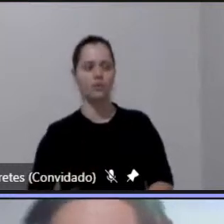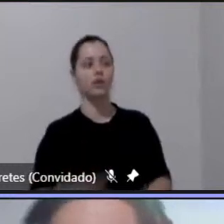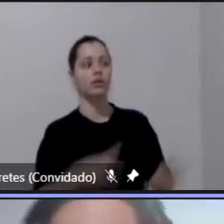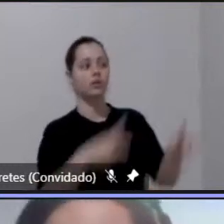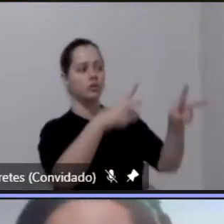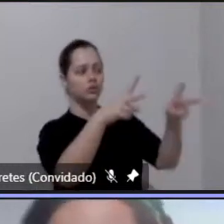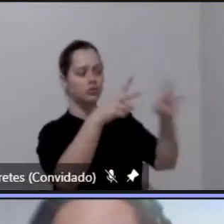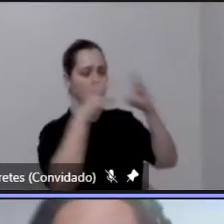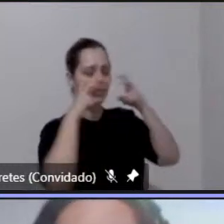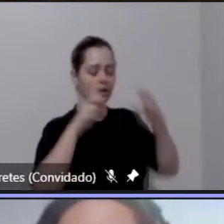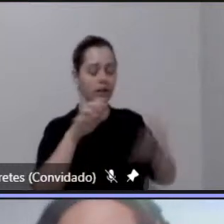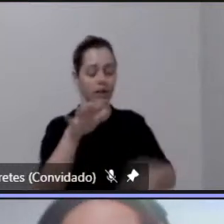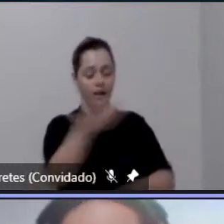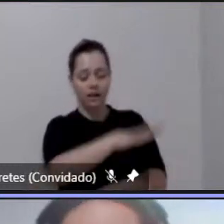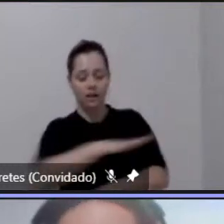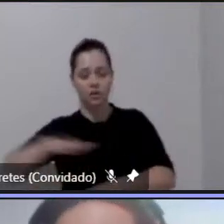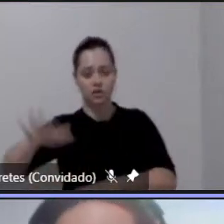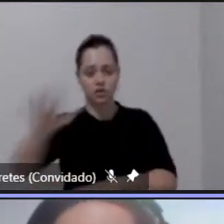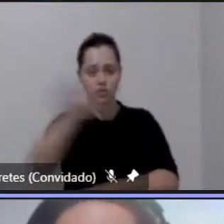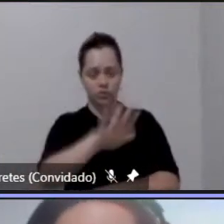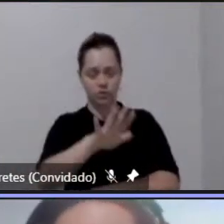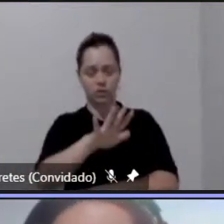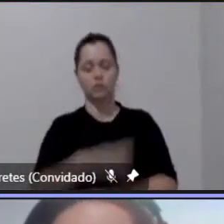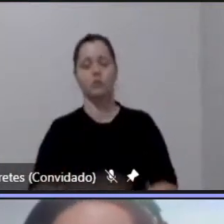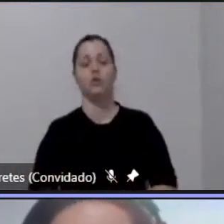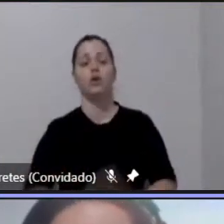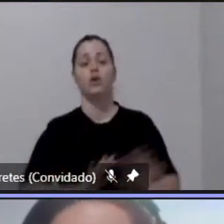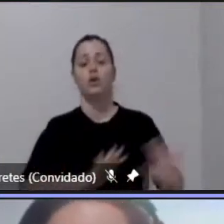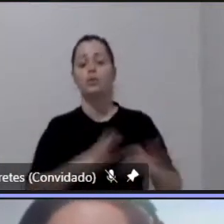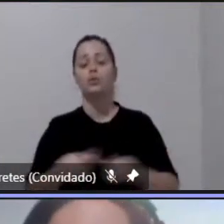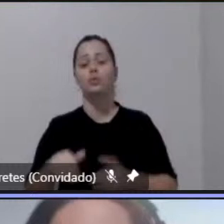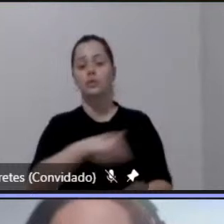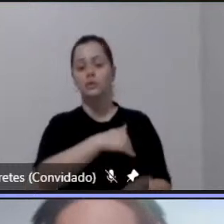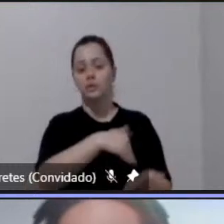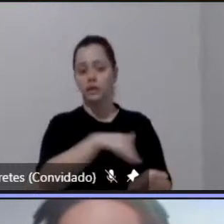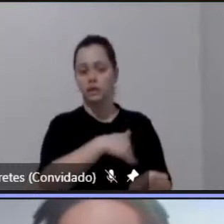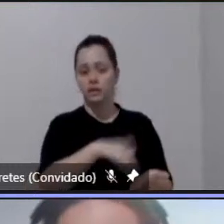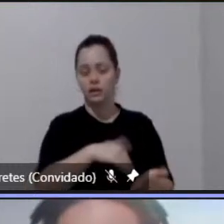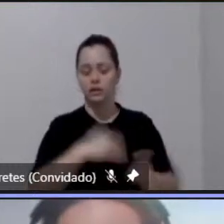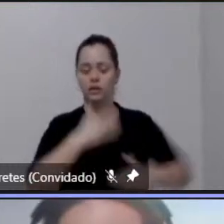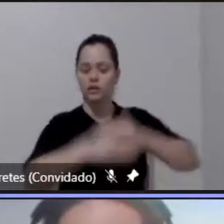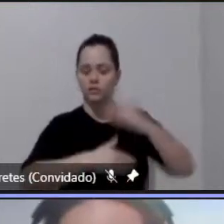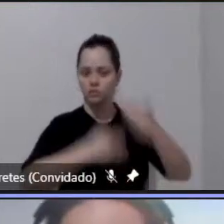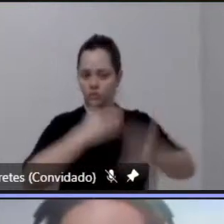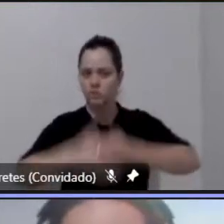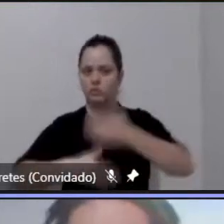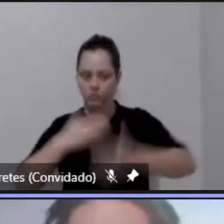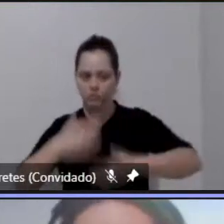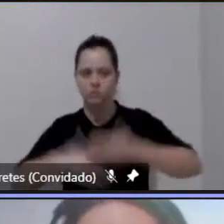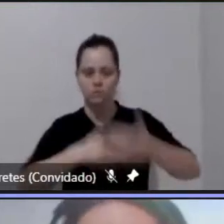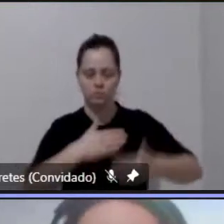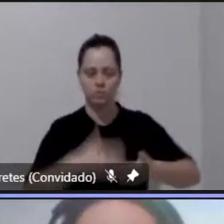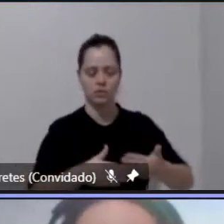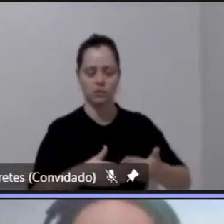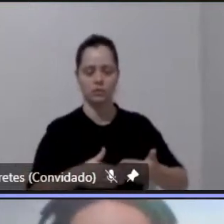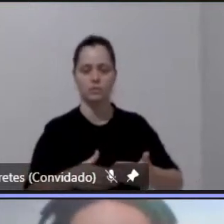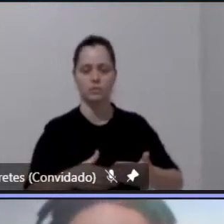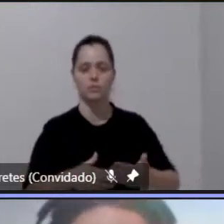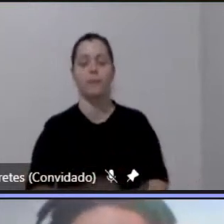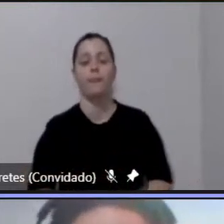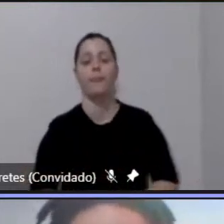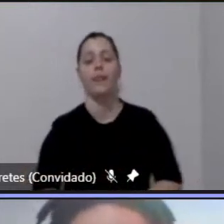região como um todo a Secretaria de Desenvolvimento Regional e a Agenvale que é a agência